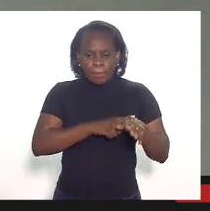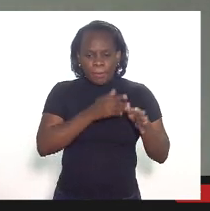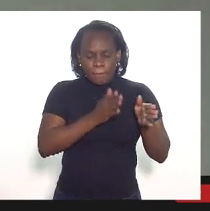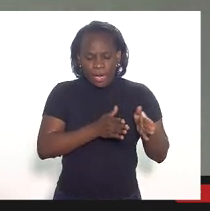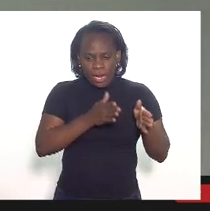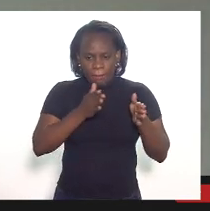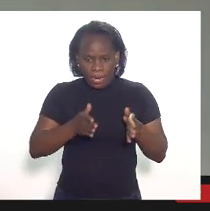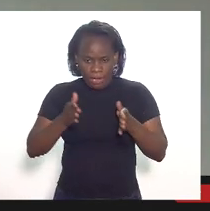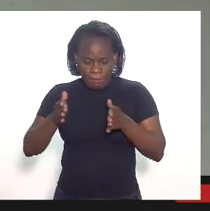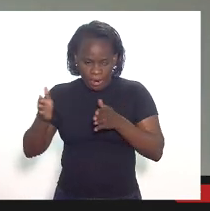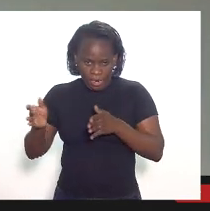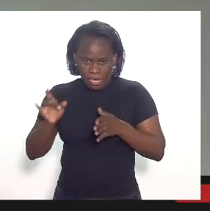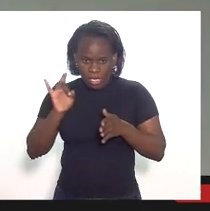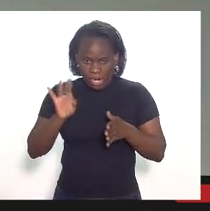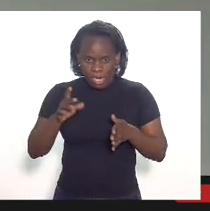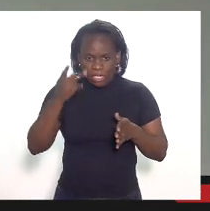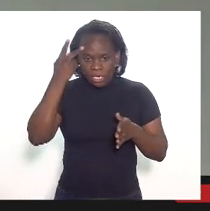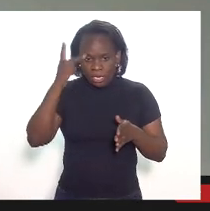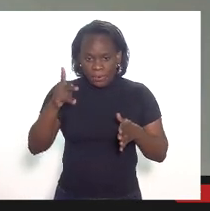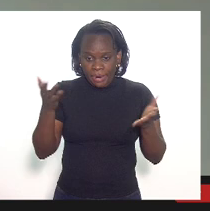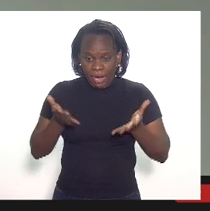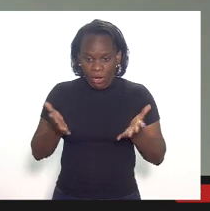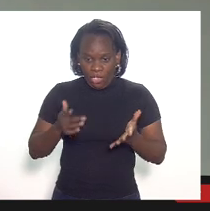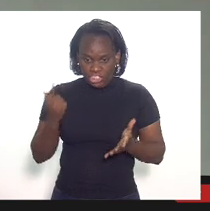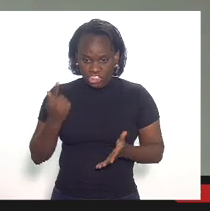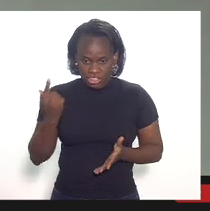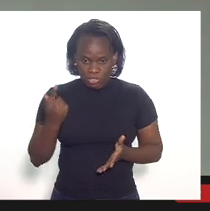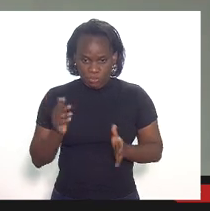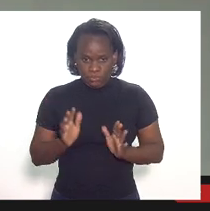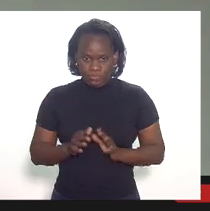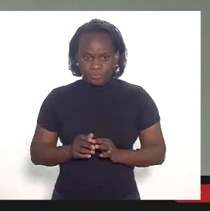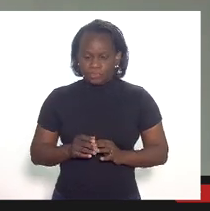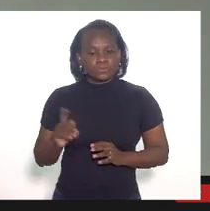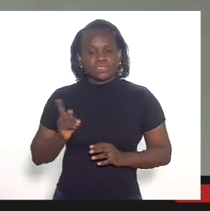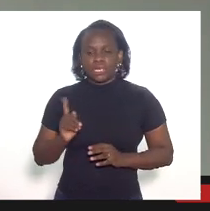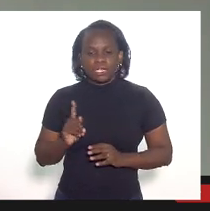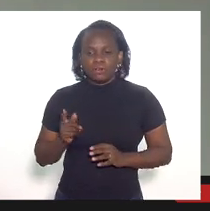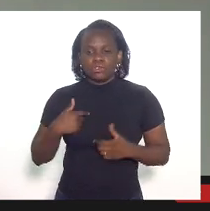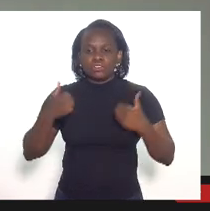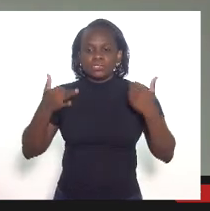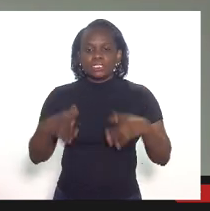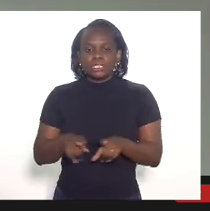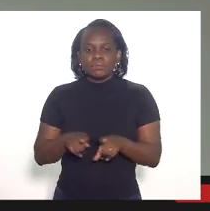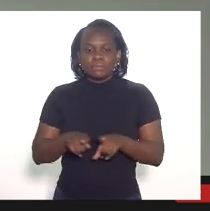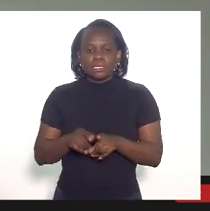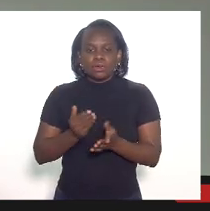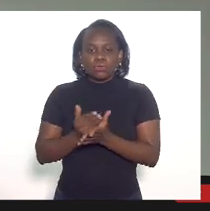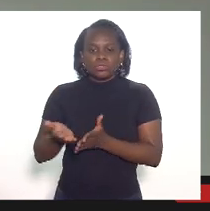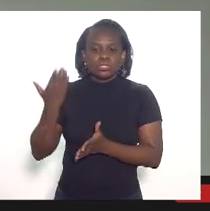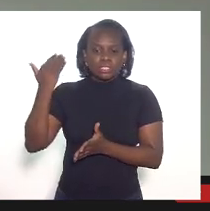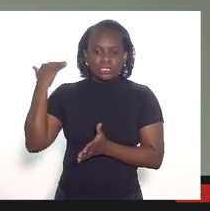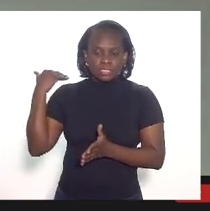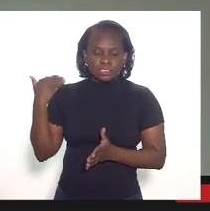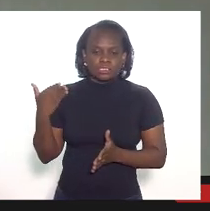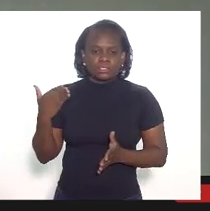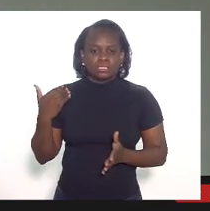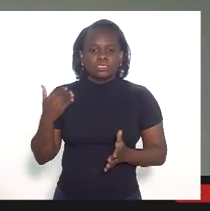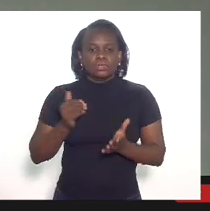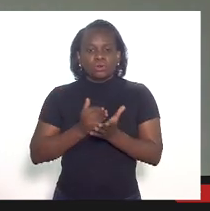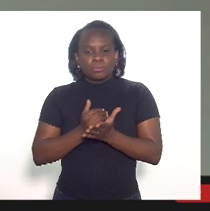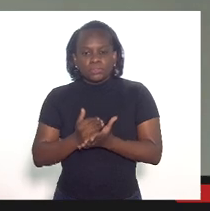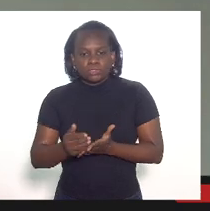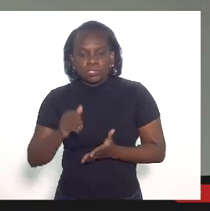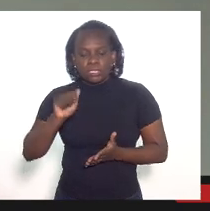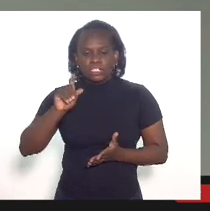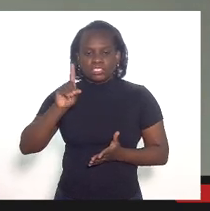é só sobre a gestão atual, né? Não, eu mencionei também o início lá atrás, deputado, onde começou